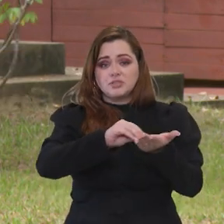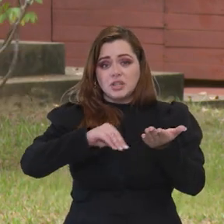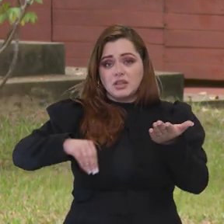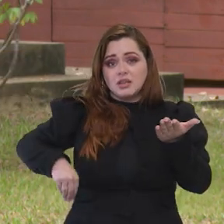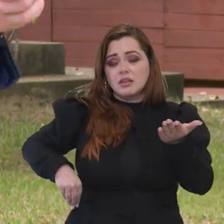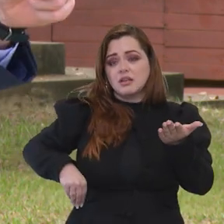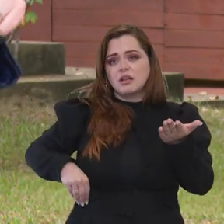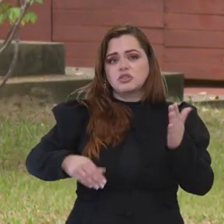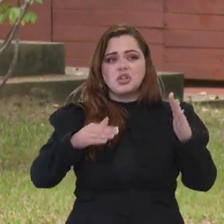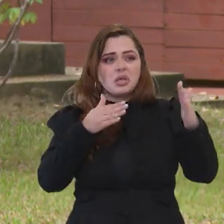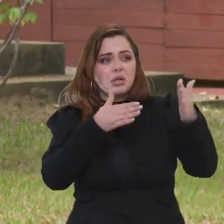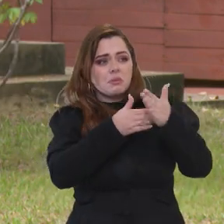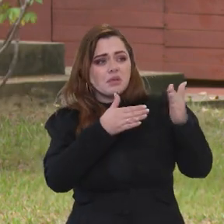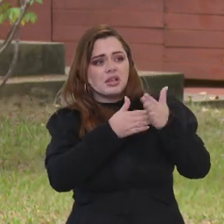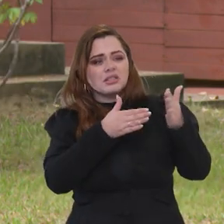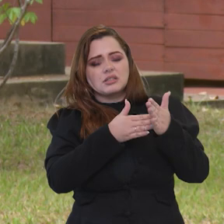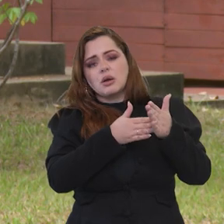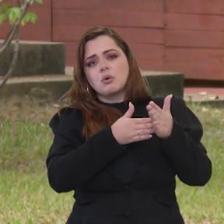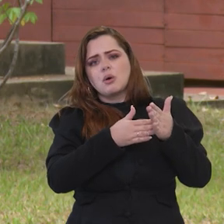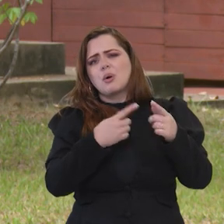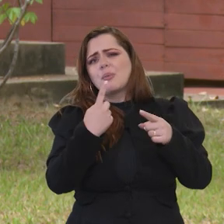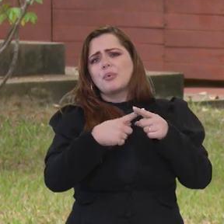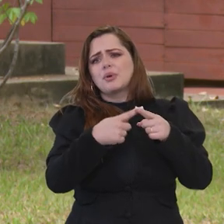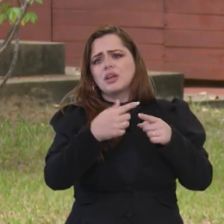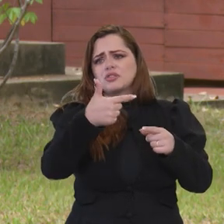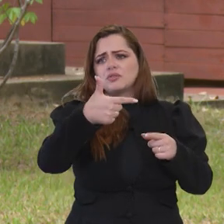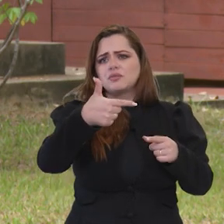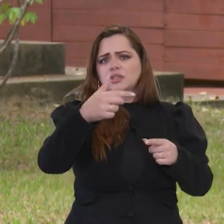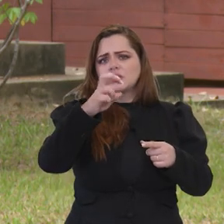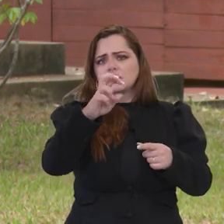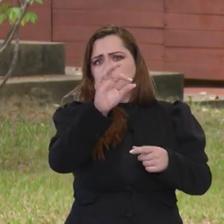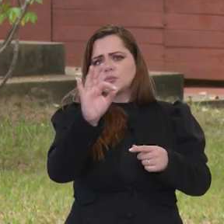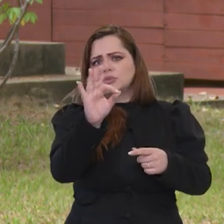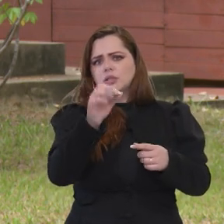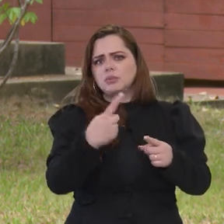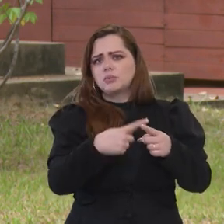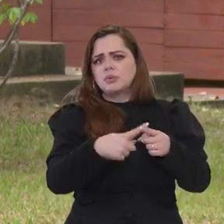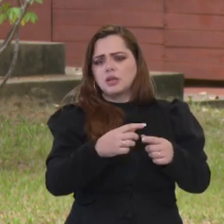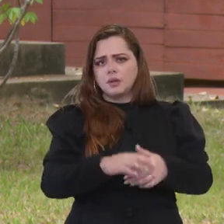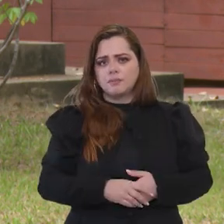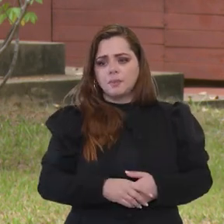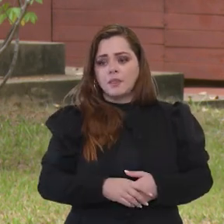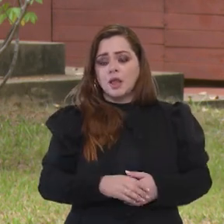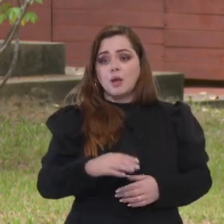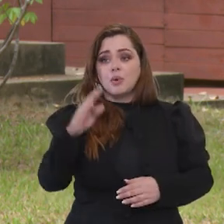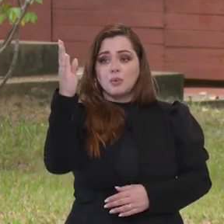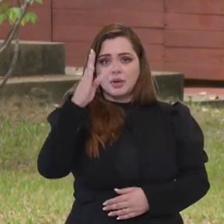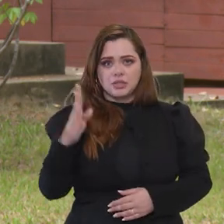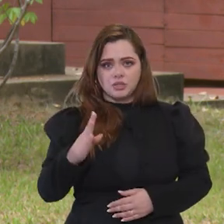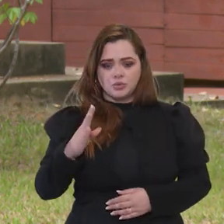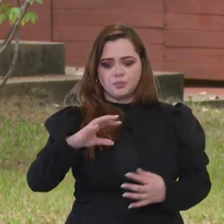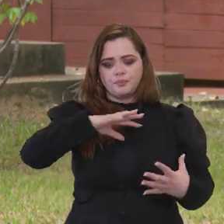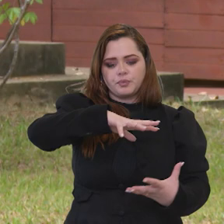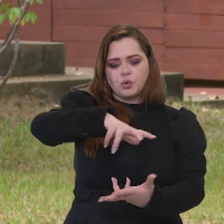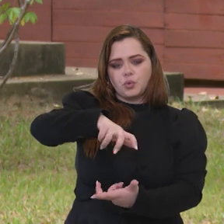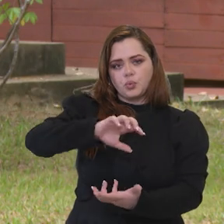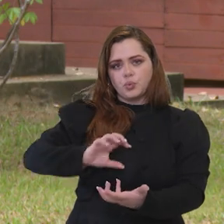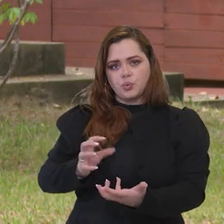limitação das PPPs que estavam limitadas às 25%. Por quê? Carol, o Brasil é um continente.